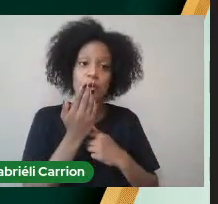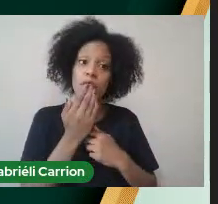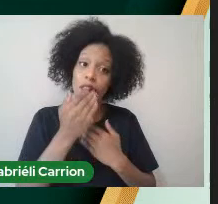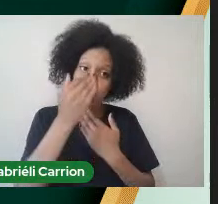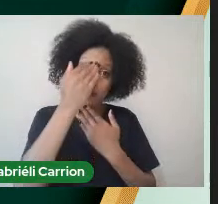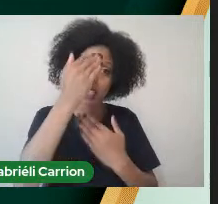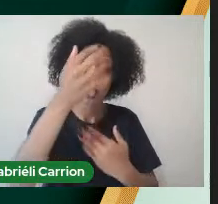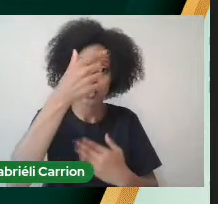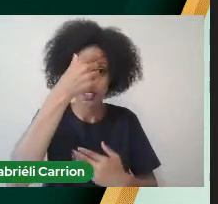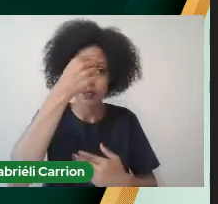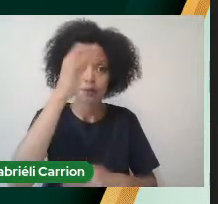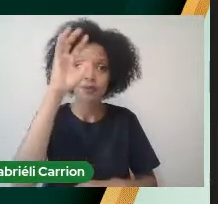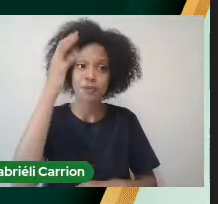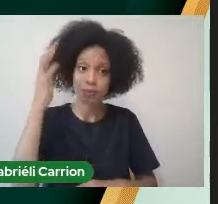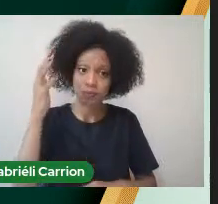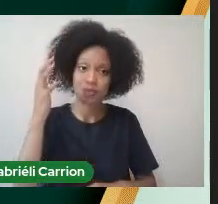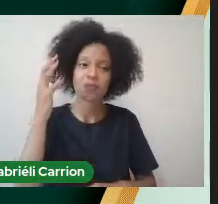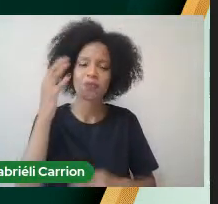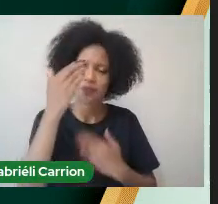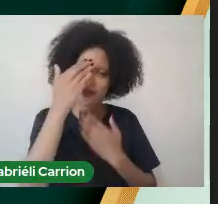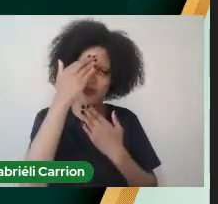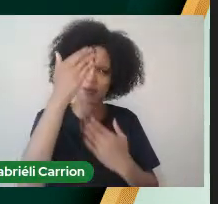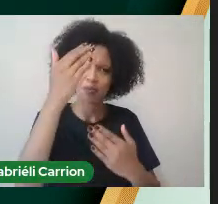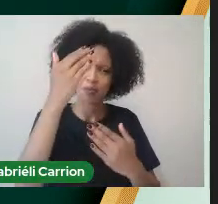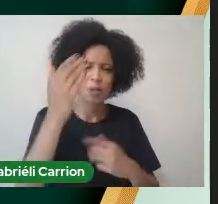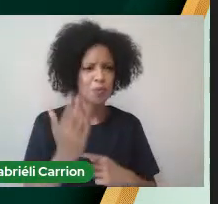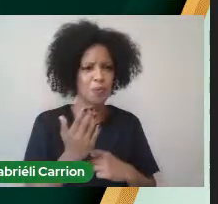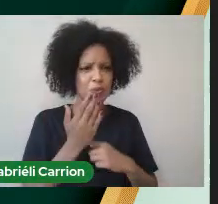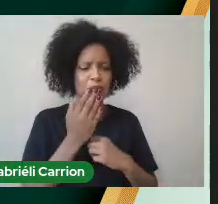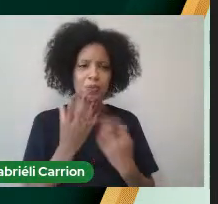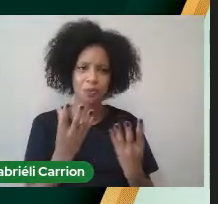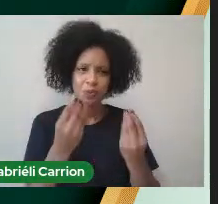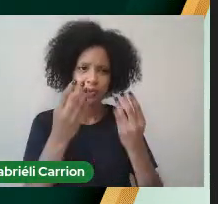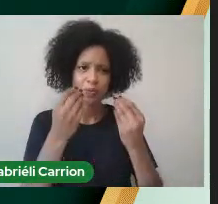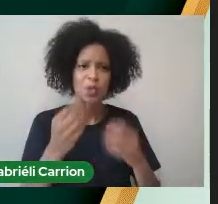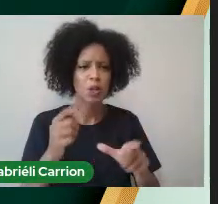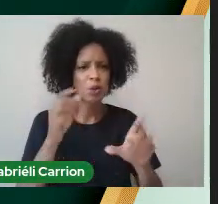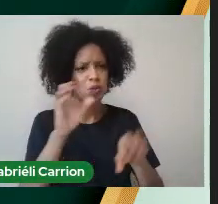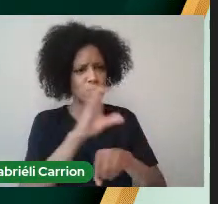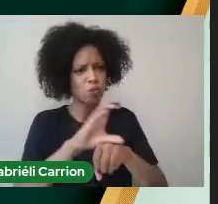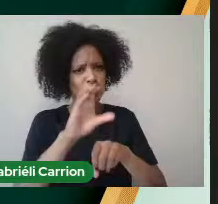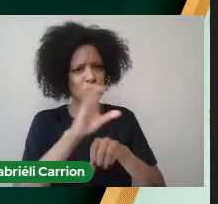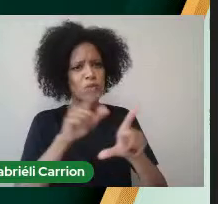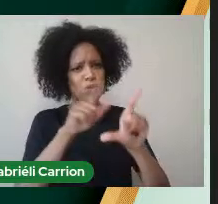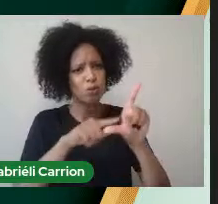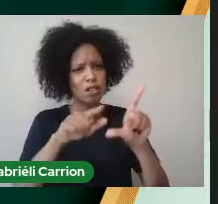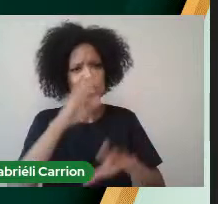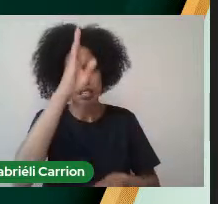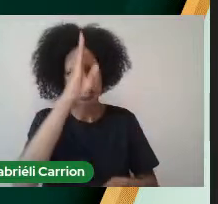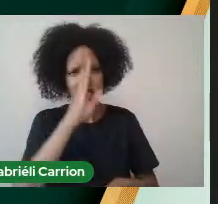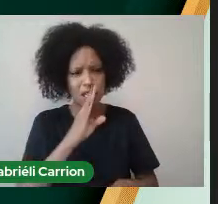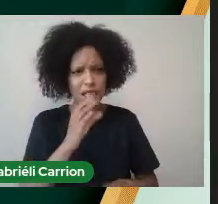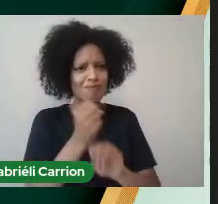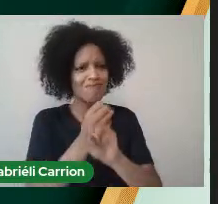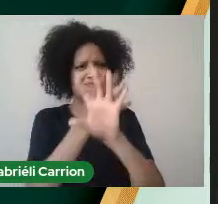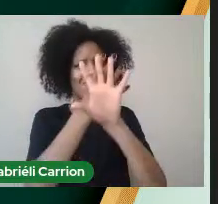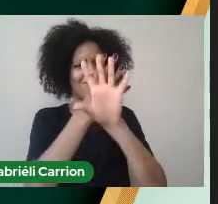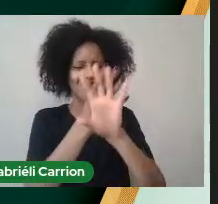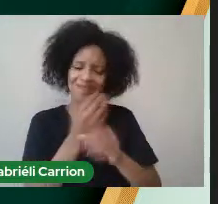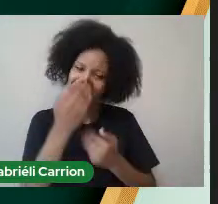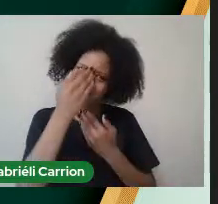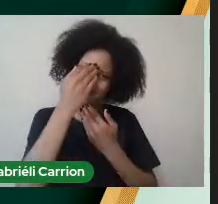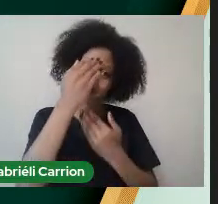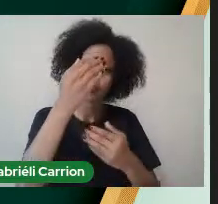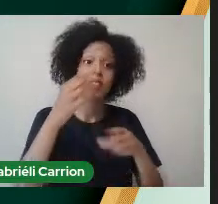Universidade Federal do Pampa Por nos brindar Com esse curso de letras Gratuito IAD Agradeço